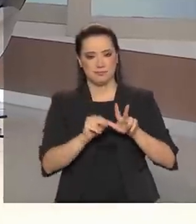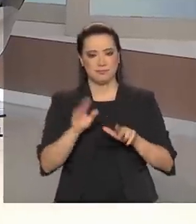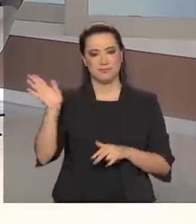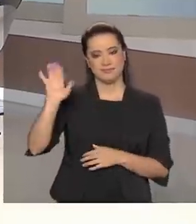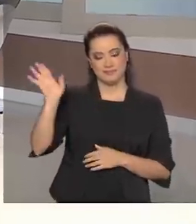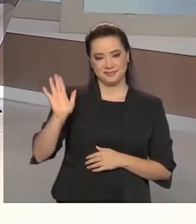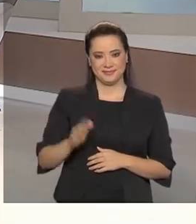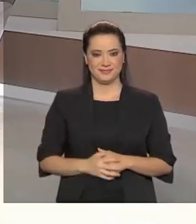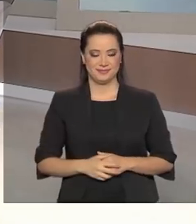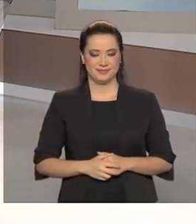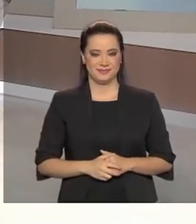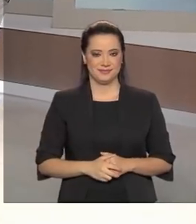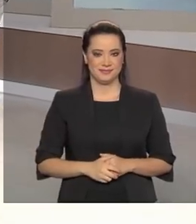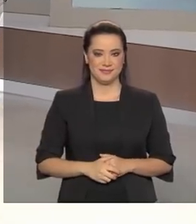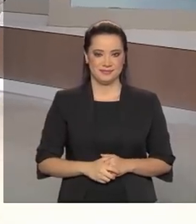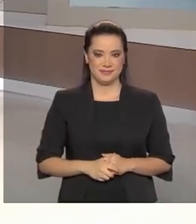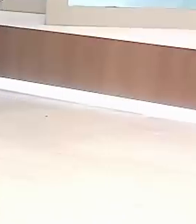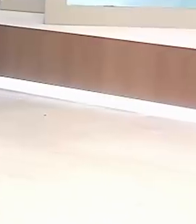Até o próximo programa.